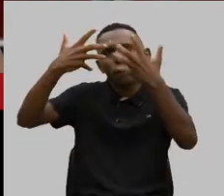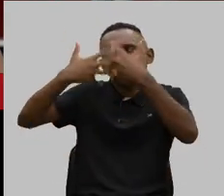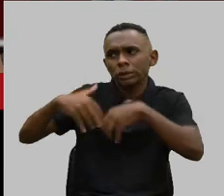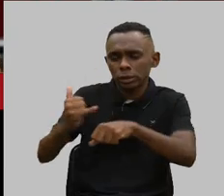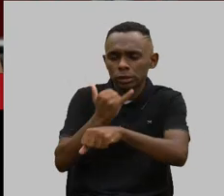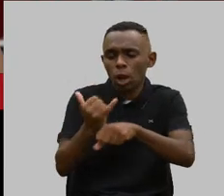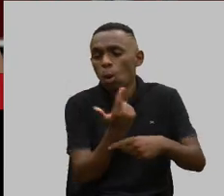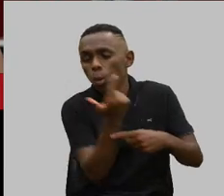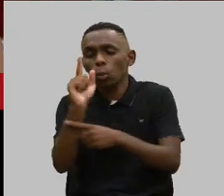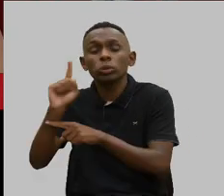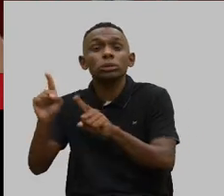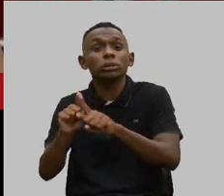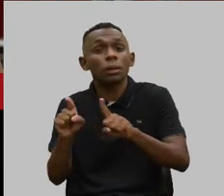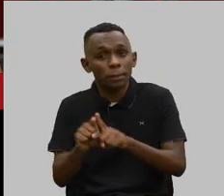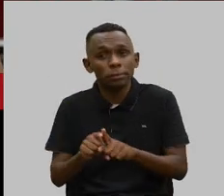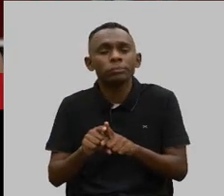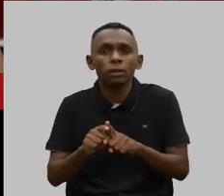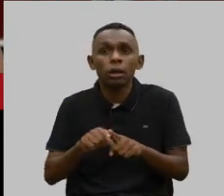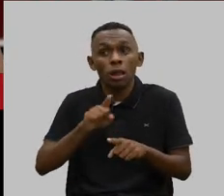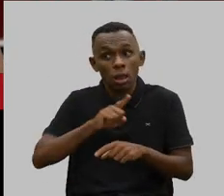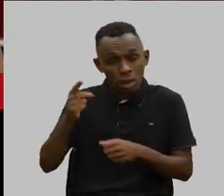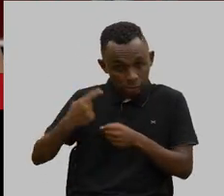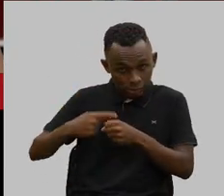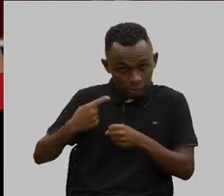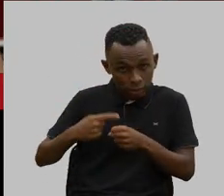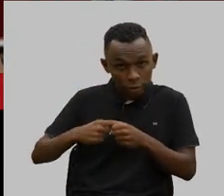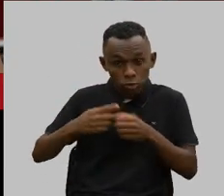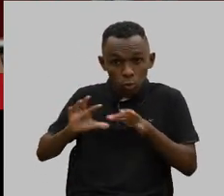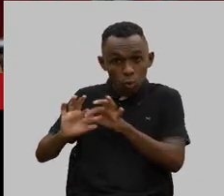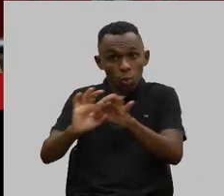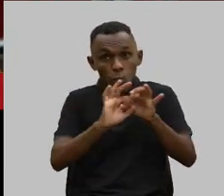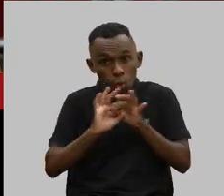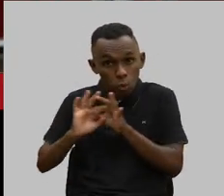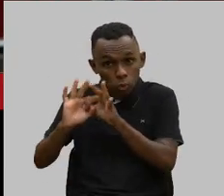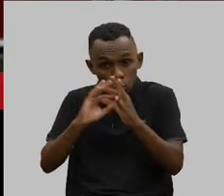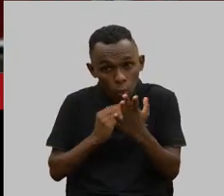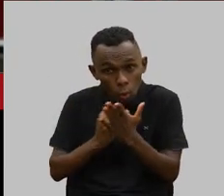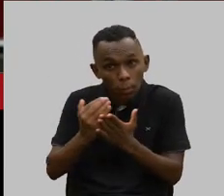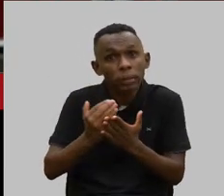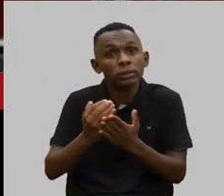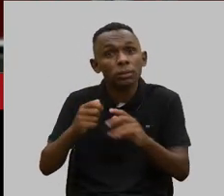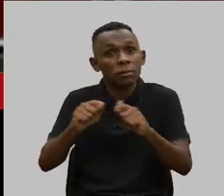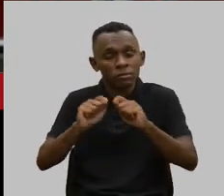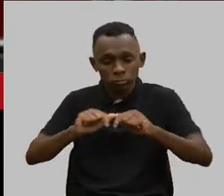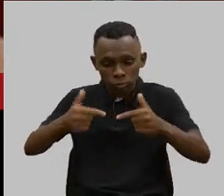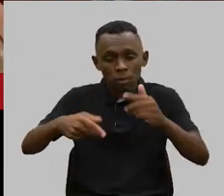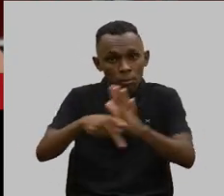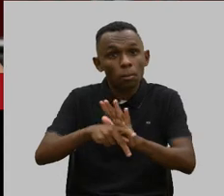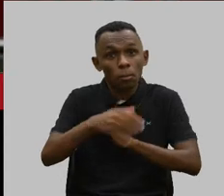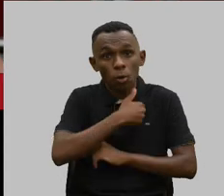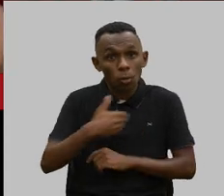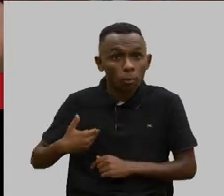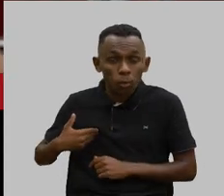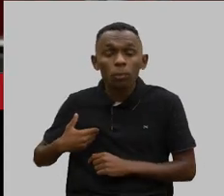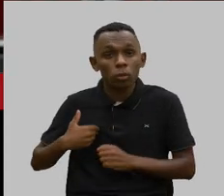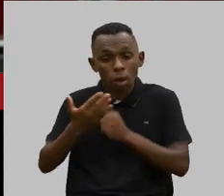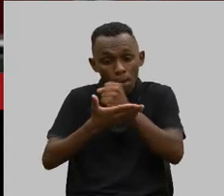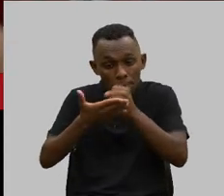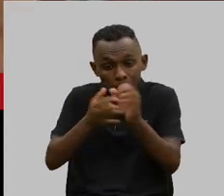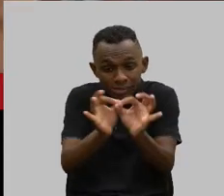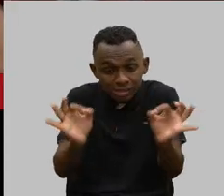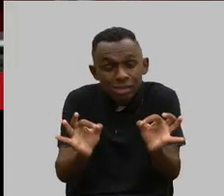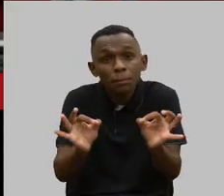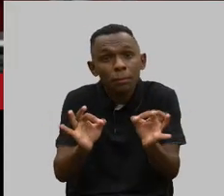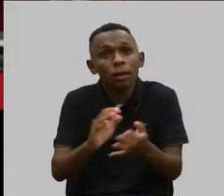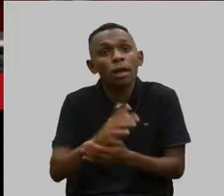estratégias. Lá, a gente teve que se unir no começo para fazer uma ação civil pública para garantir o mínimo, que é o quê?